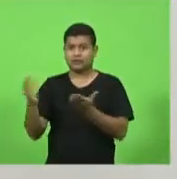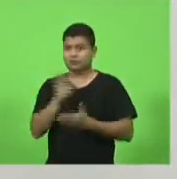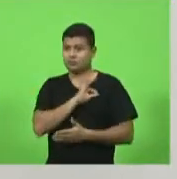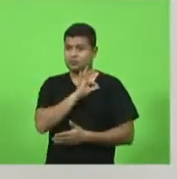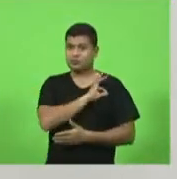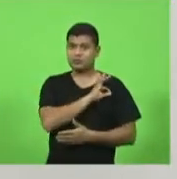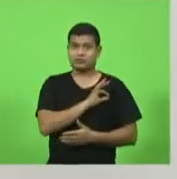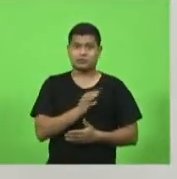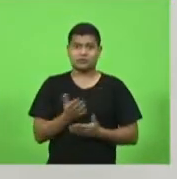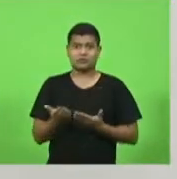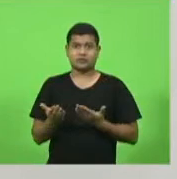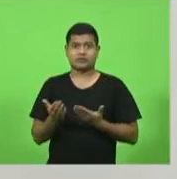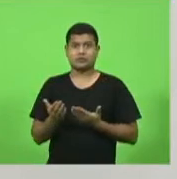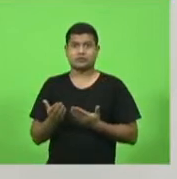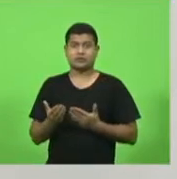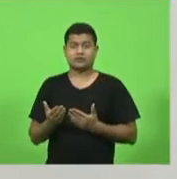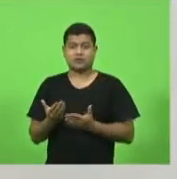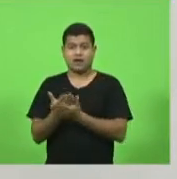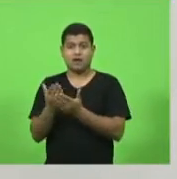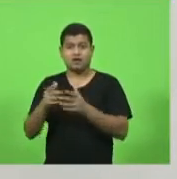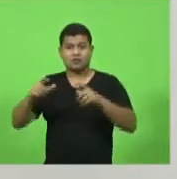Repartição pública, então, tu não pode nem entrar.